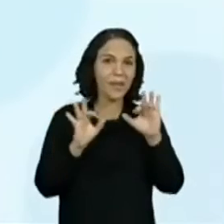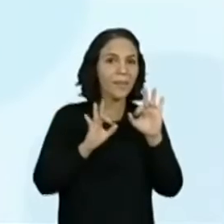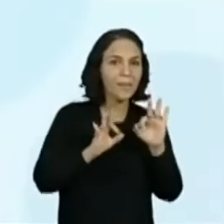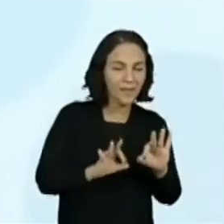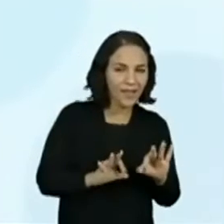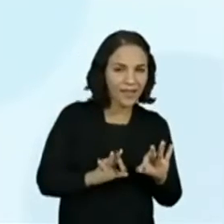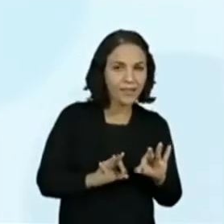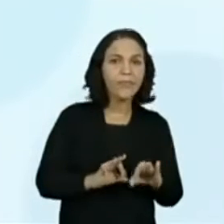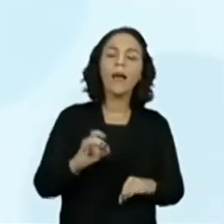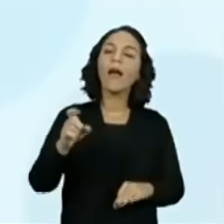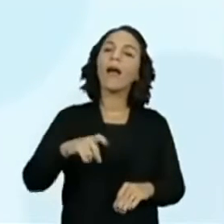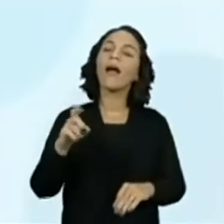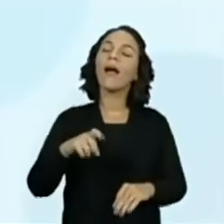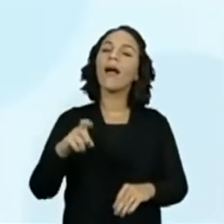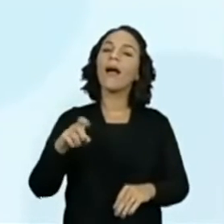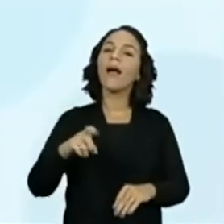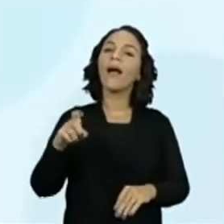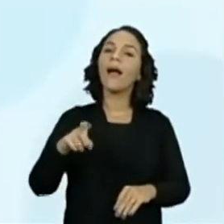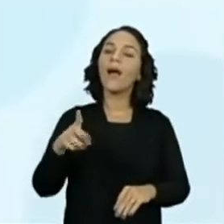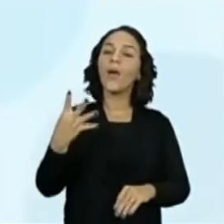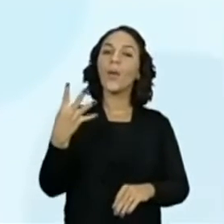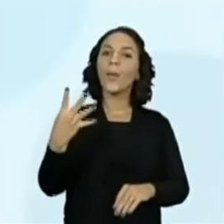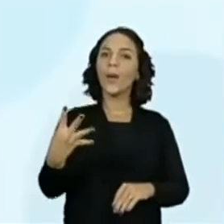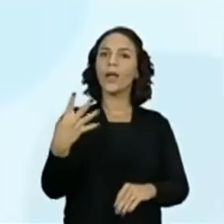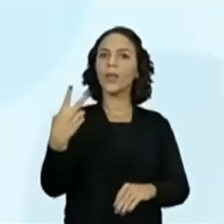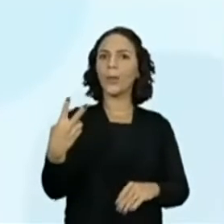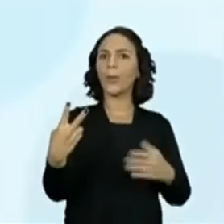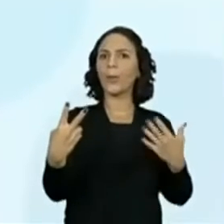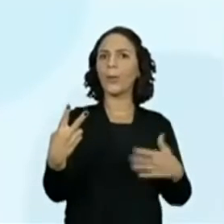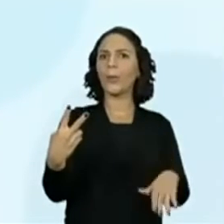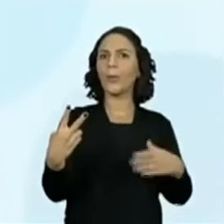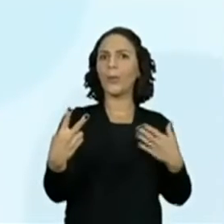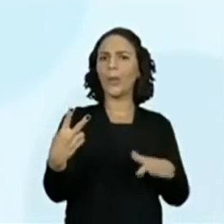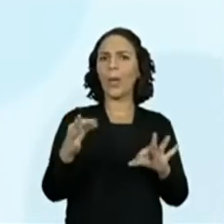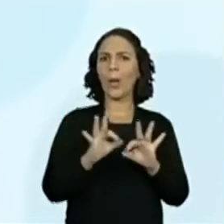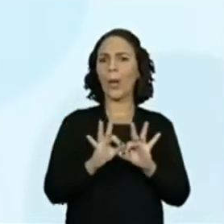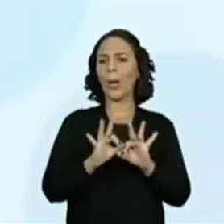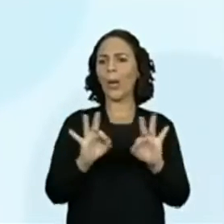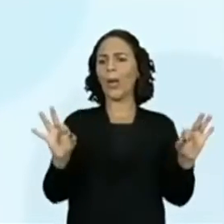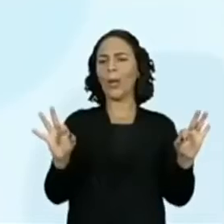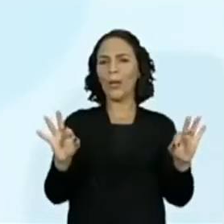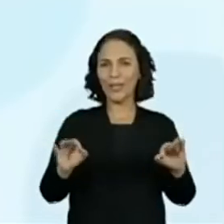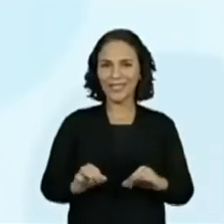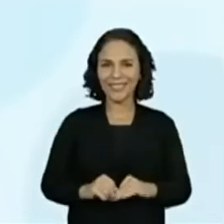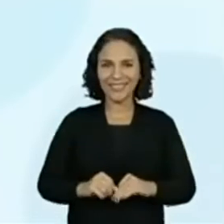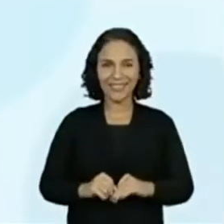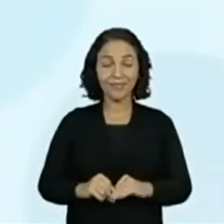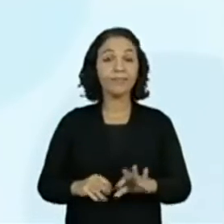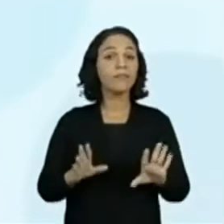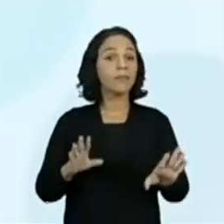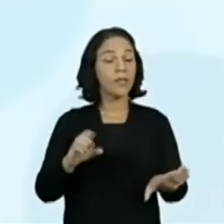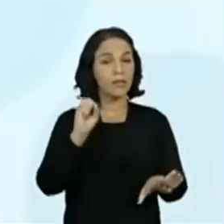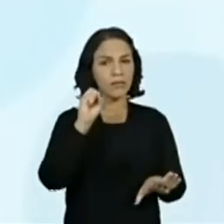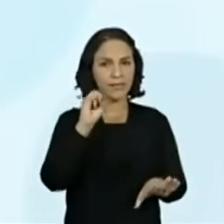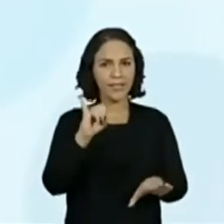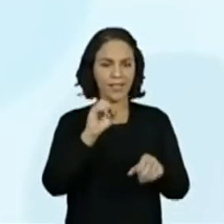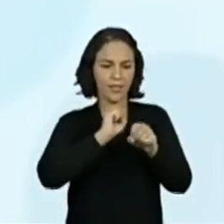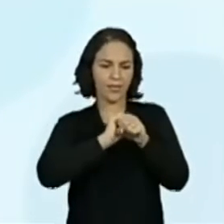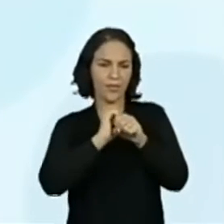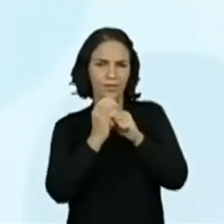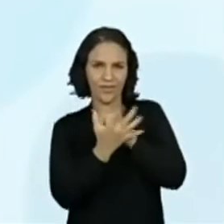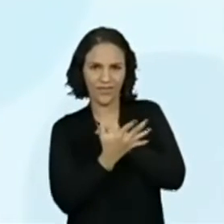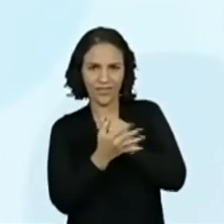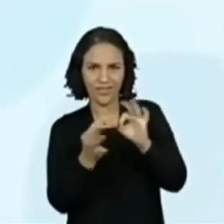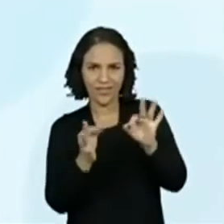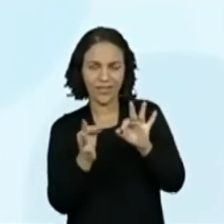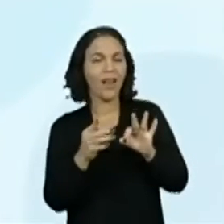nós descobrimos que tinha 42. Não passei nem perto, hein? Isso, então se não estivéssemos aí na época do Covid, você também